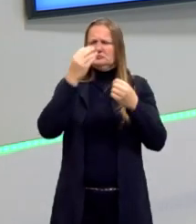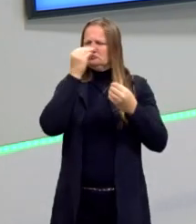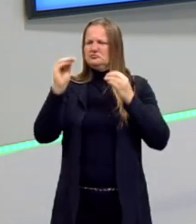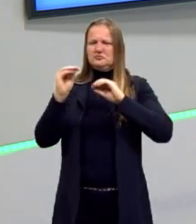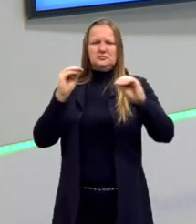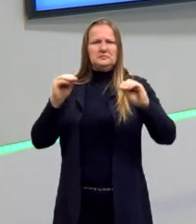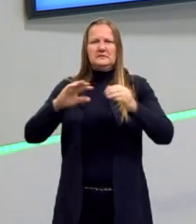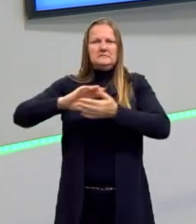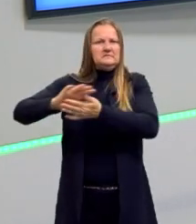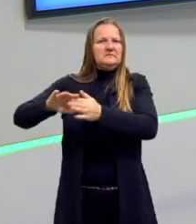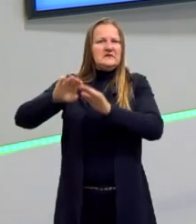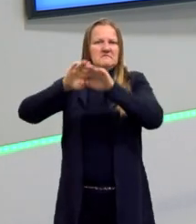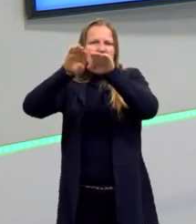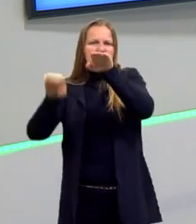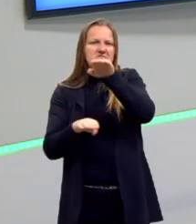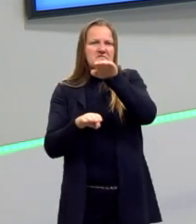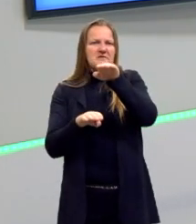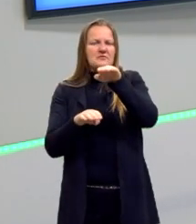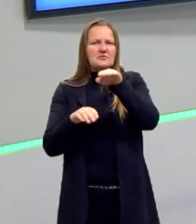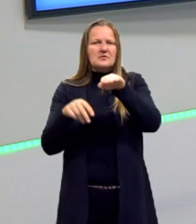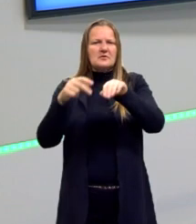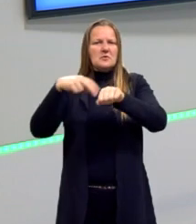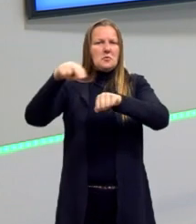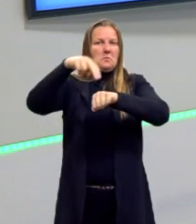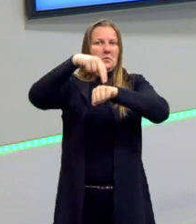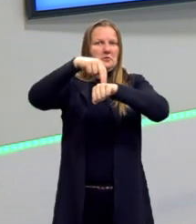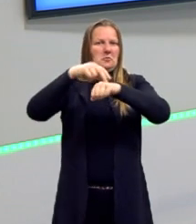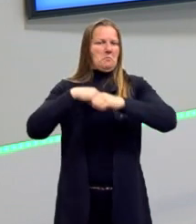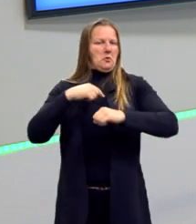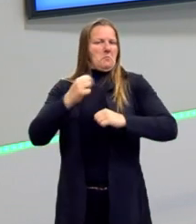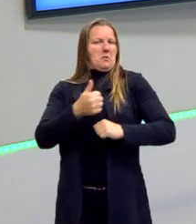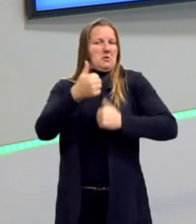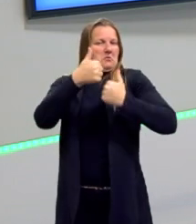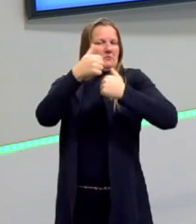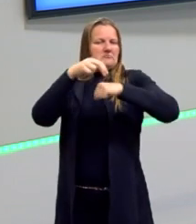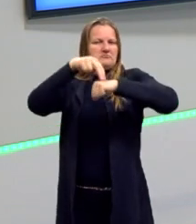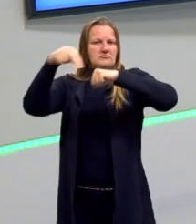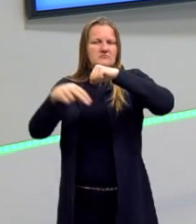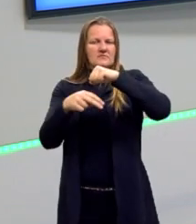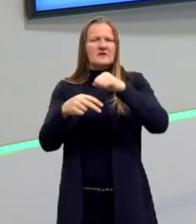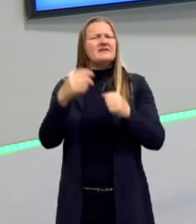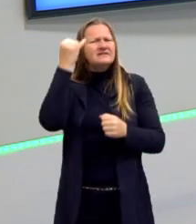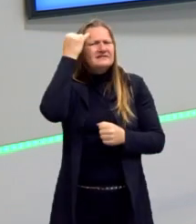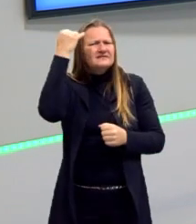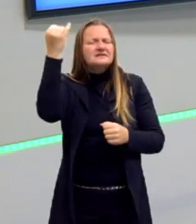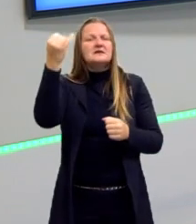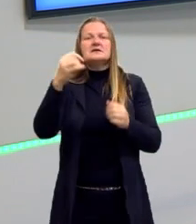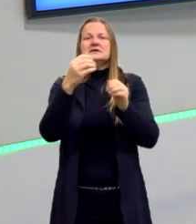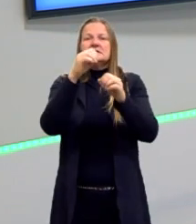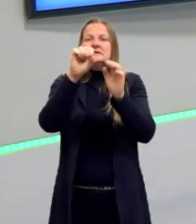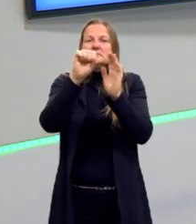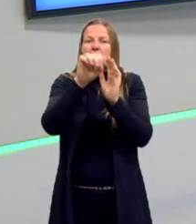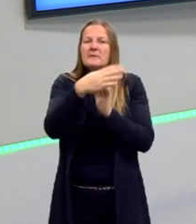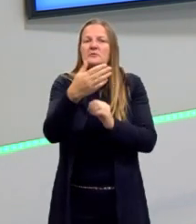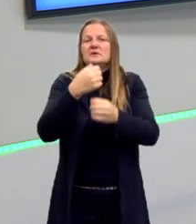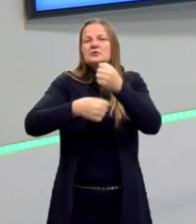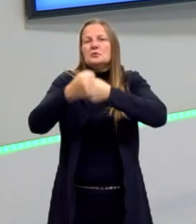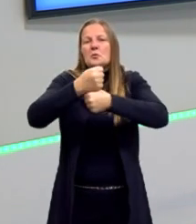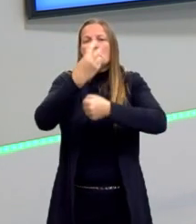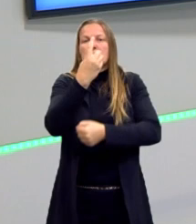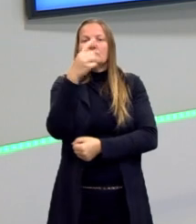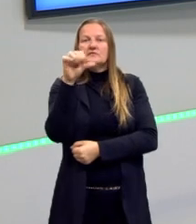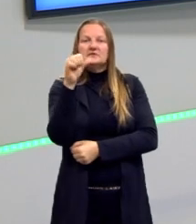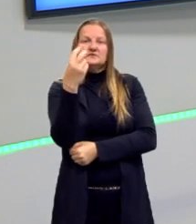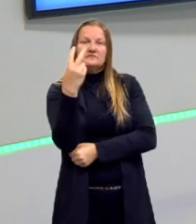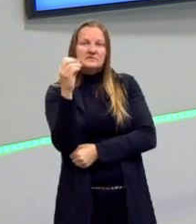que acha que eles são inferiores, né. E a gente percebe que essas ideias, elas foram muito fortes na década de 20 e 30, mas elas